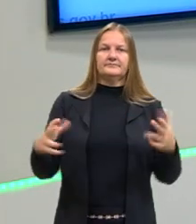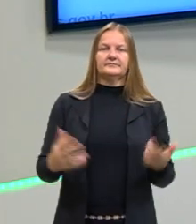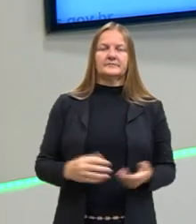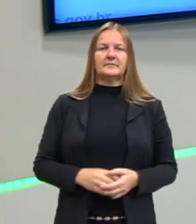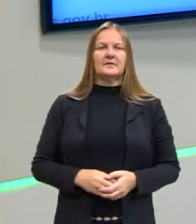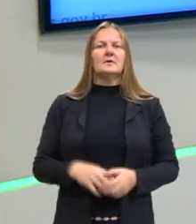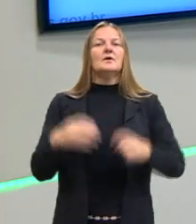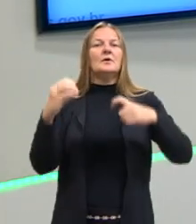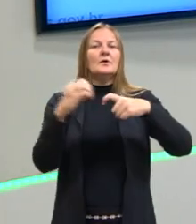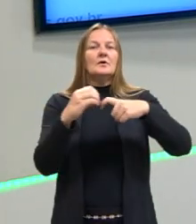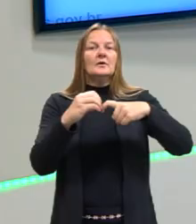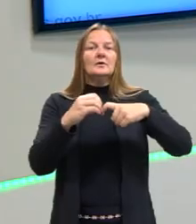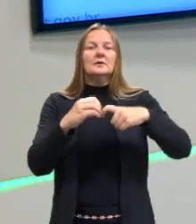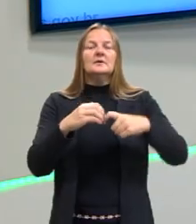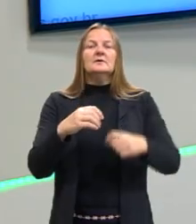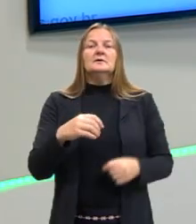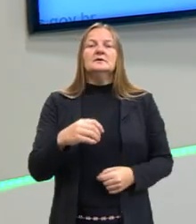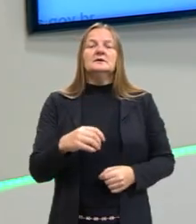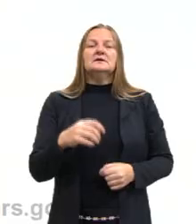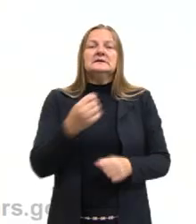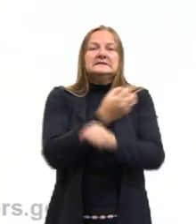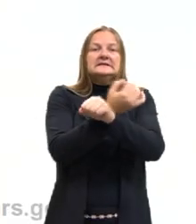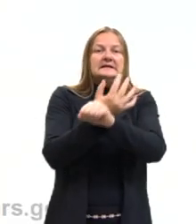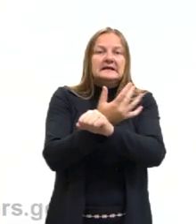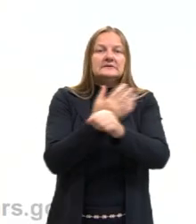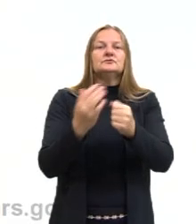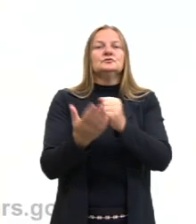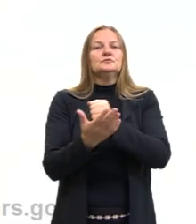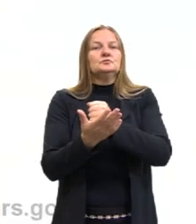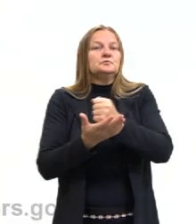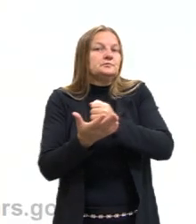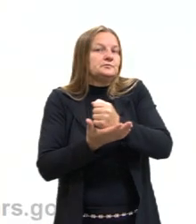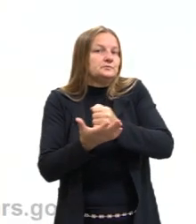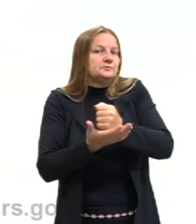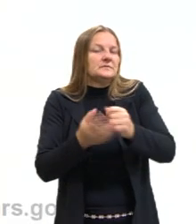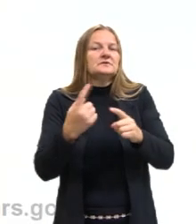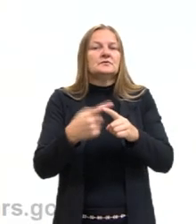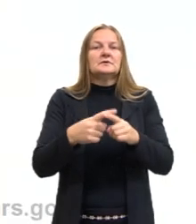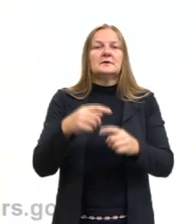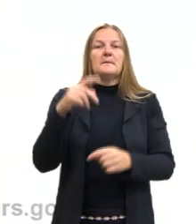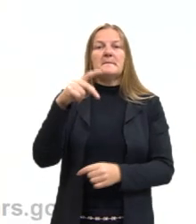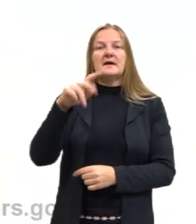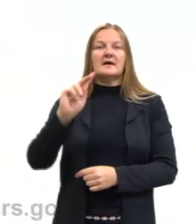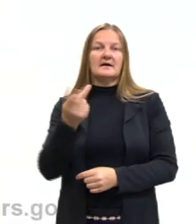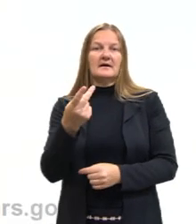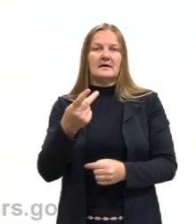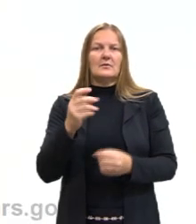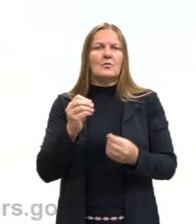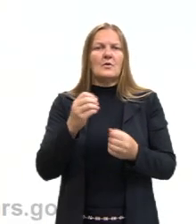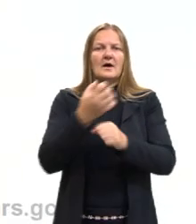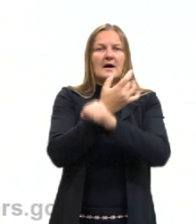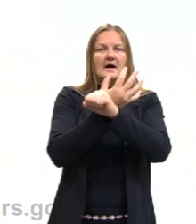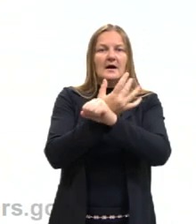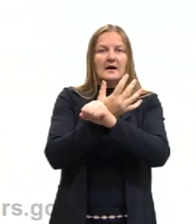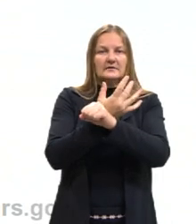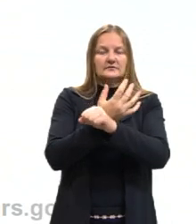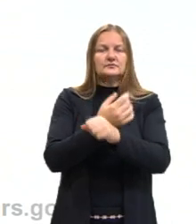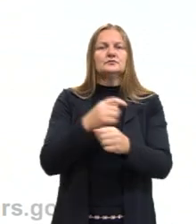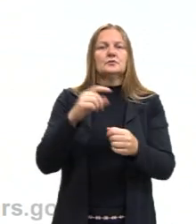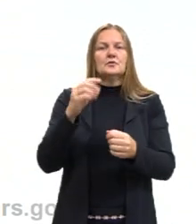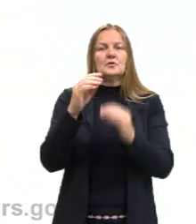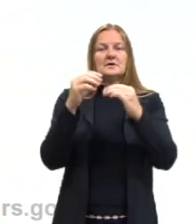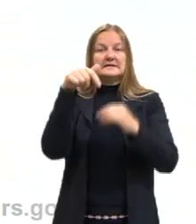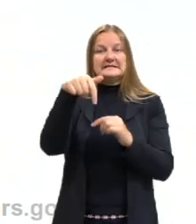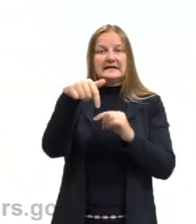Os óxidos, nós falamos dos ácidos e das bases que têm aquela característica do pH, né? Que os ácidos são os que têm o pH inferior a